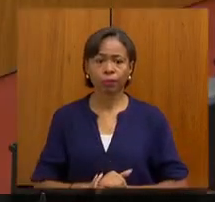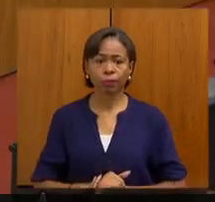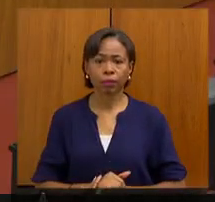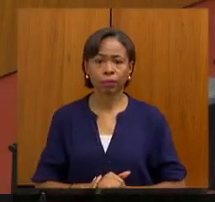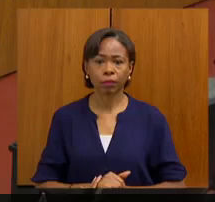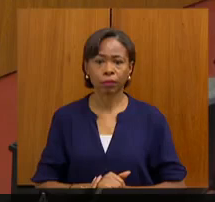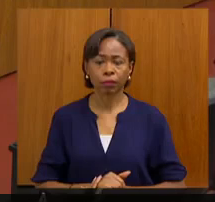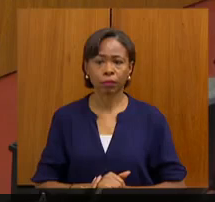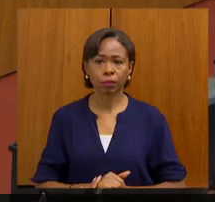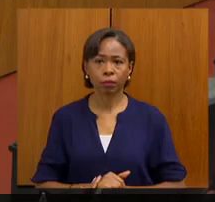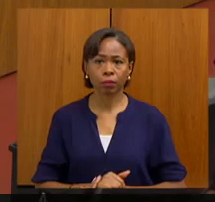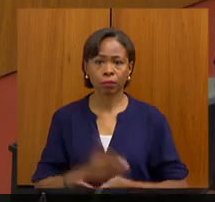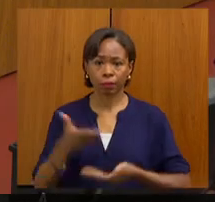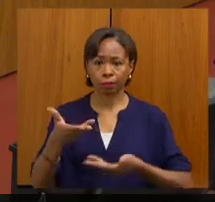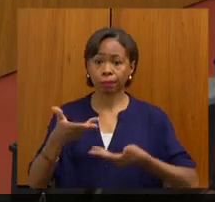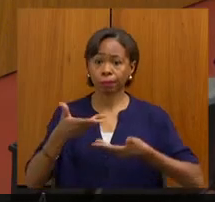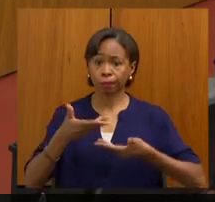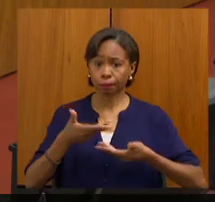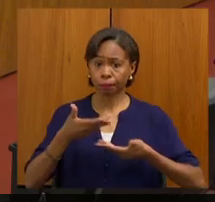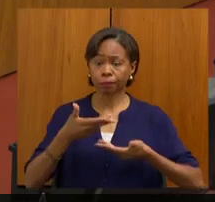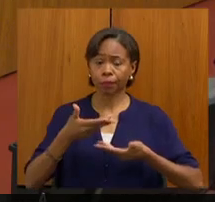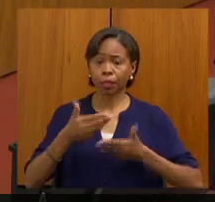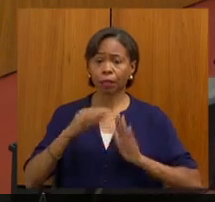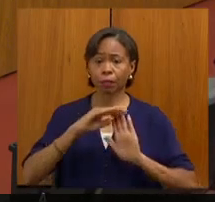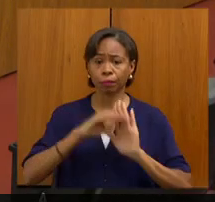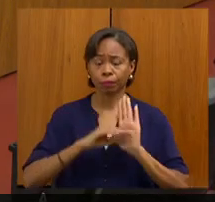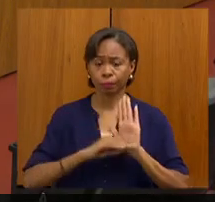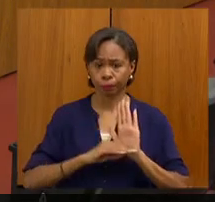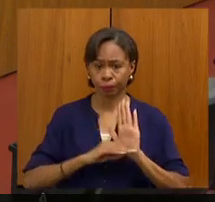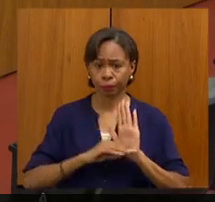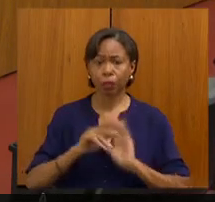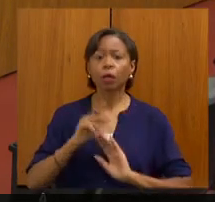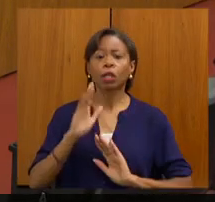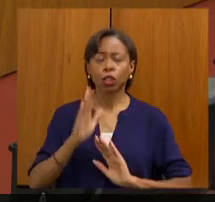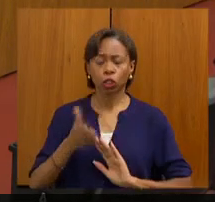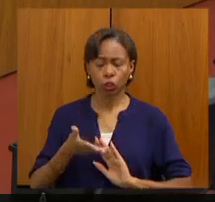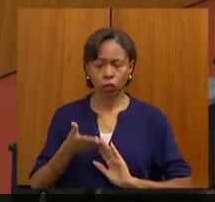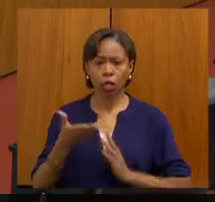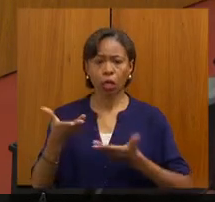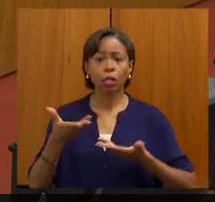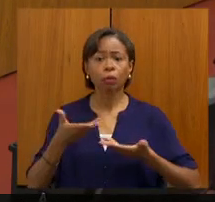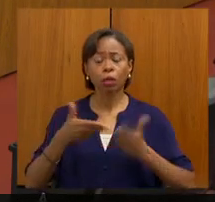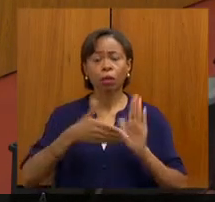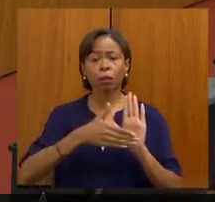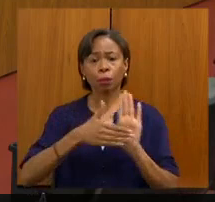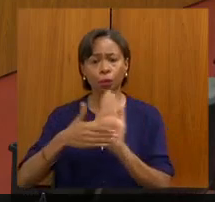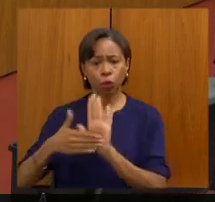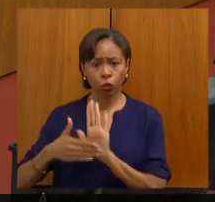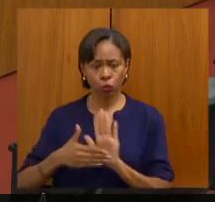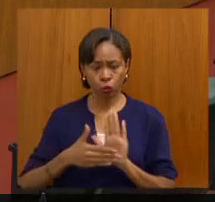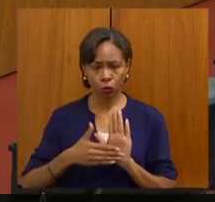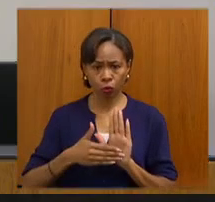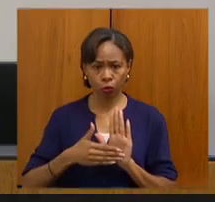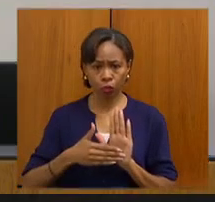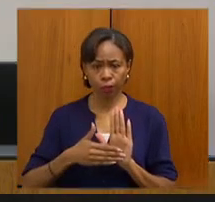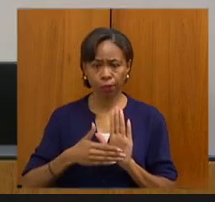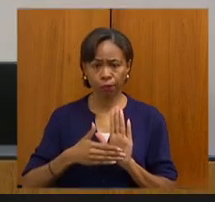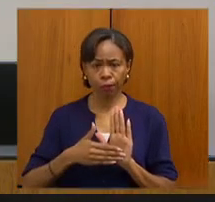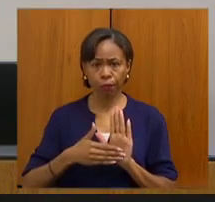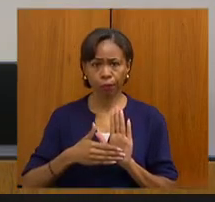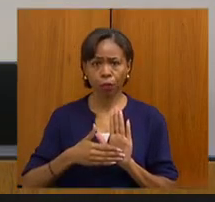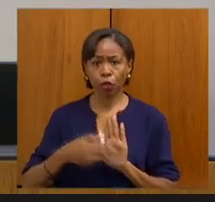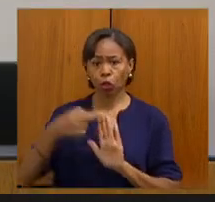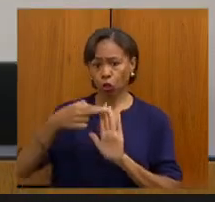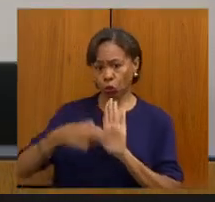Matéria recebida e designação de relator. A presidência acusa o recebimento das seguintes proposições das quais foram designados como